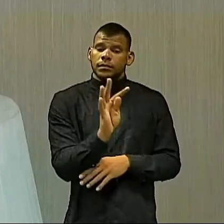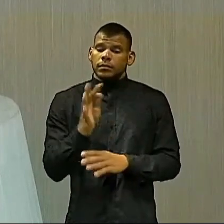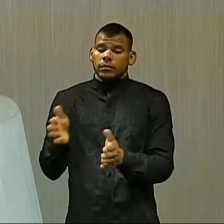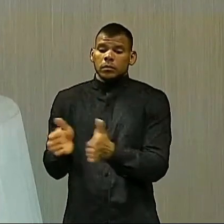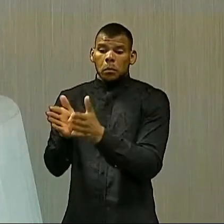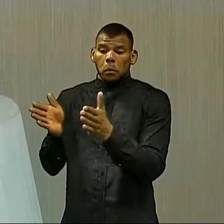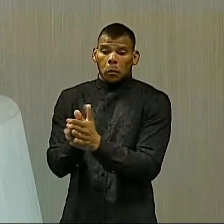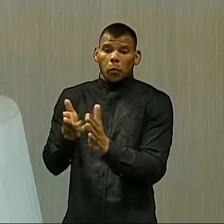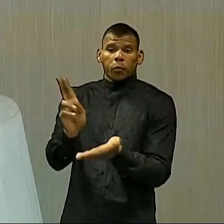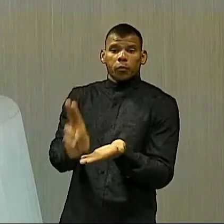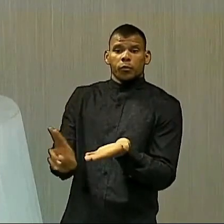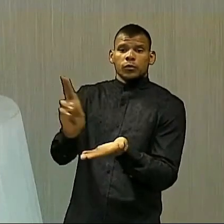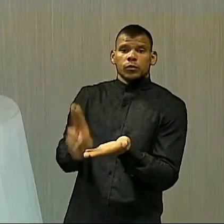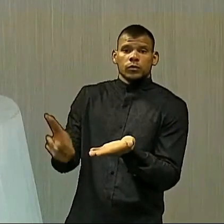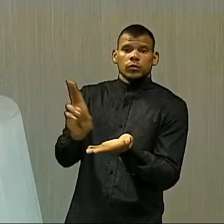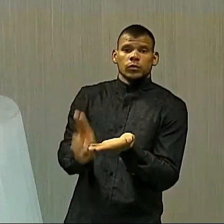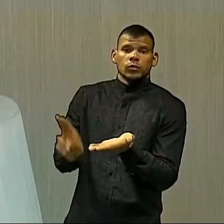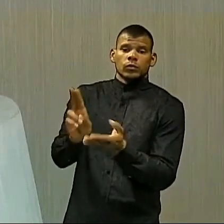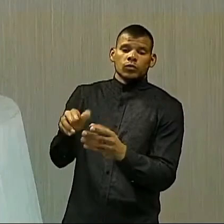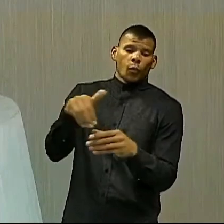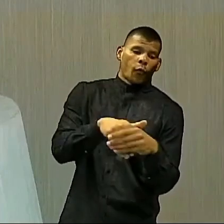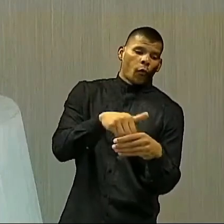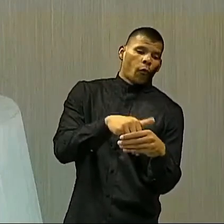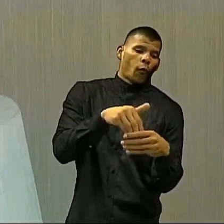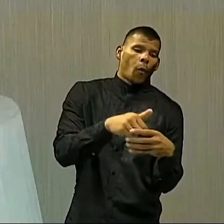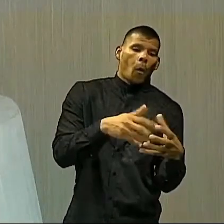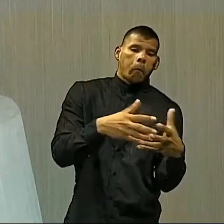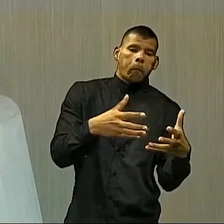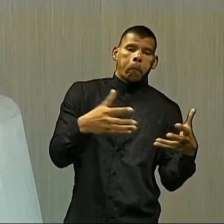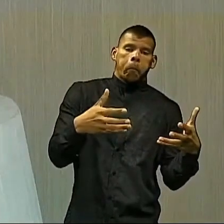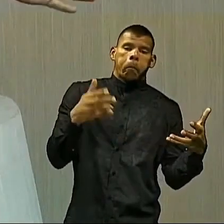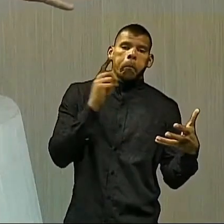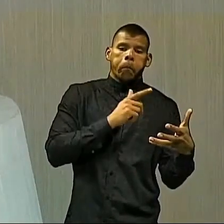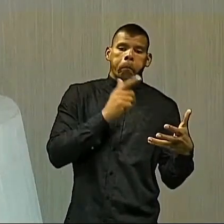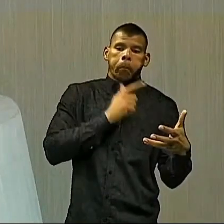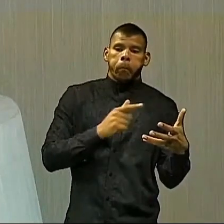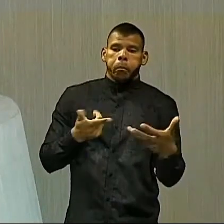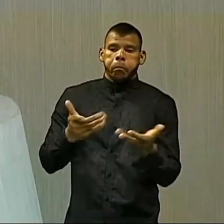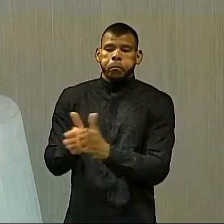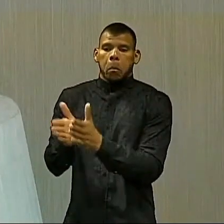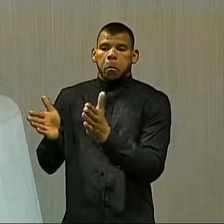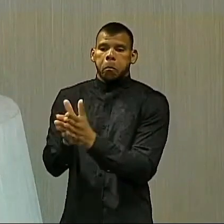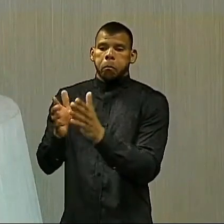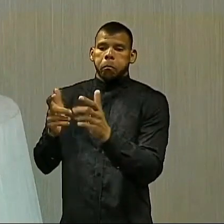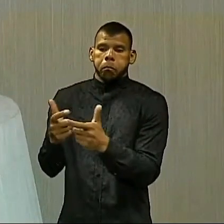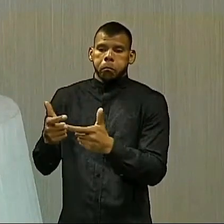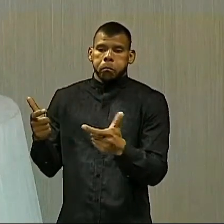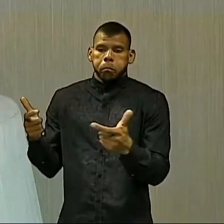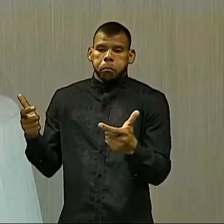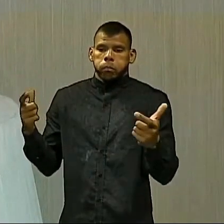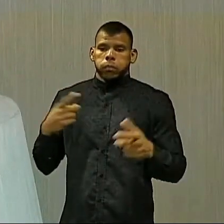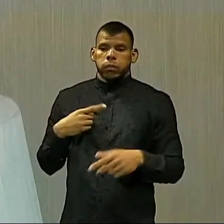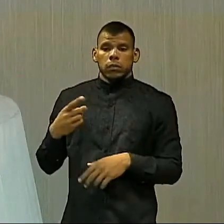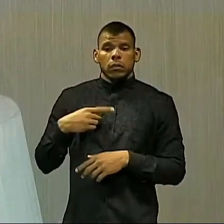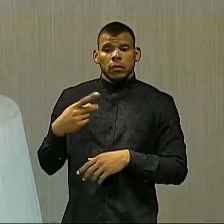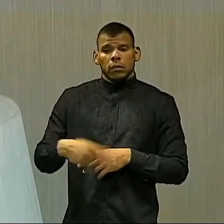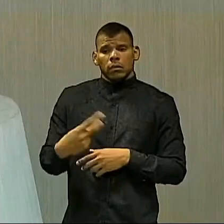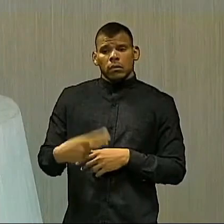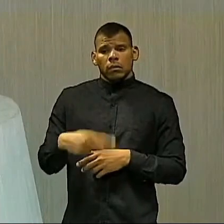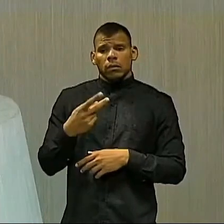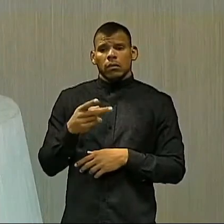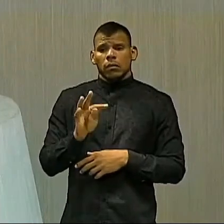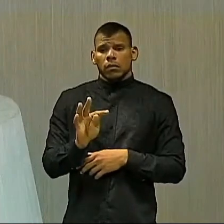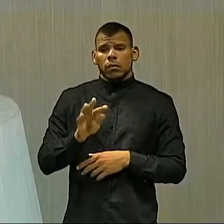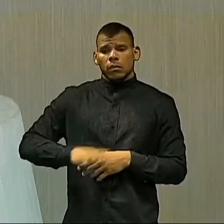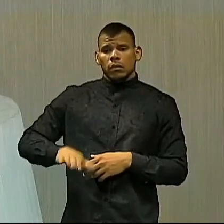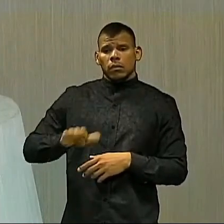se alimenta da miséria. O PT está no poder aqui, continuamente, e nós temos o pior índice de